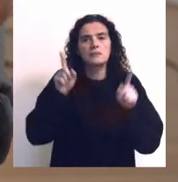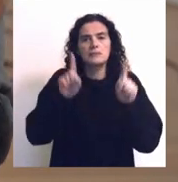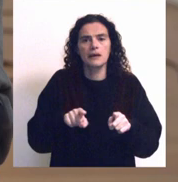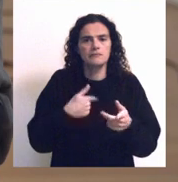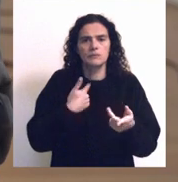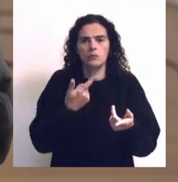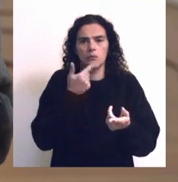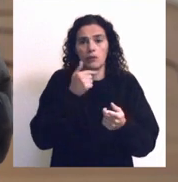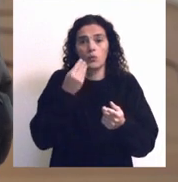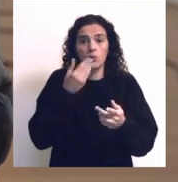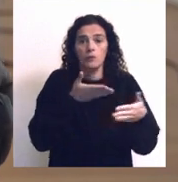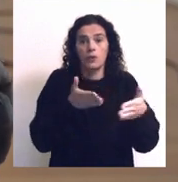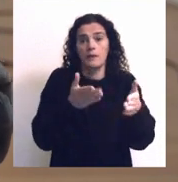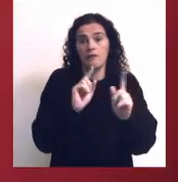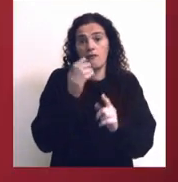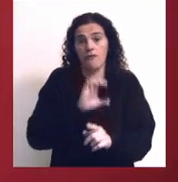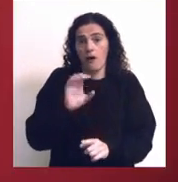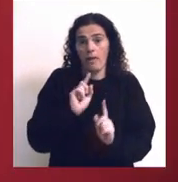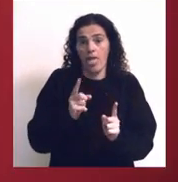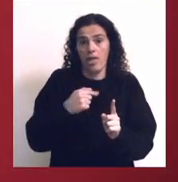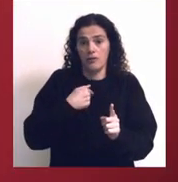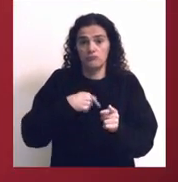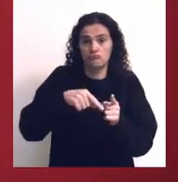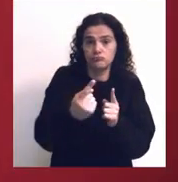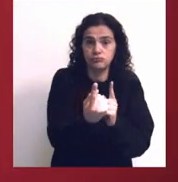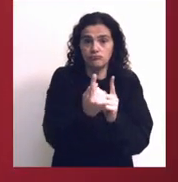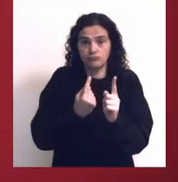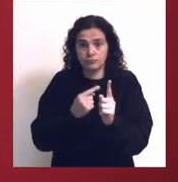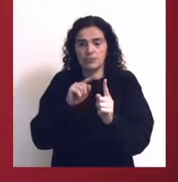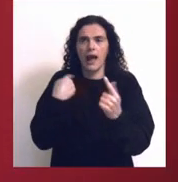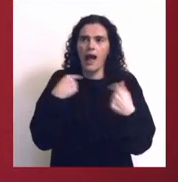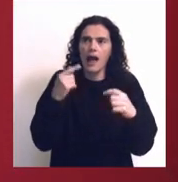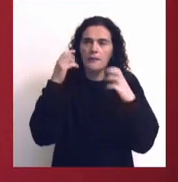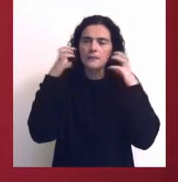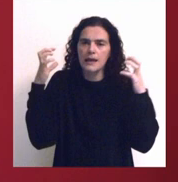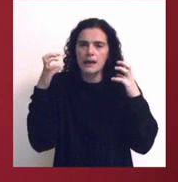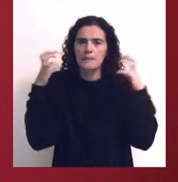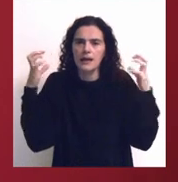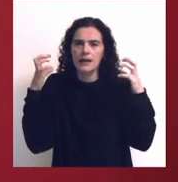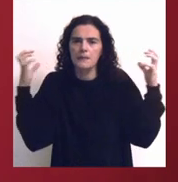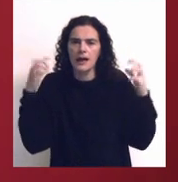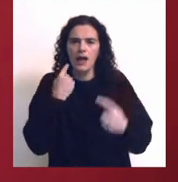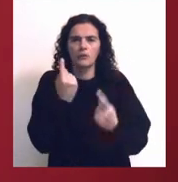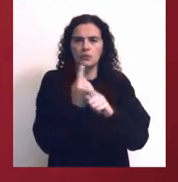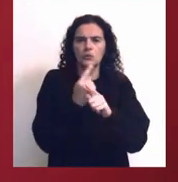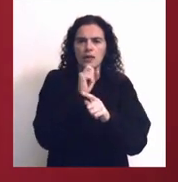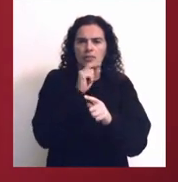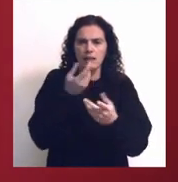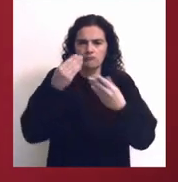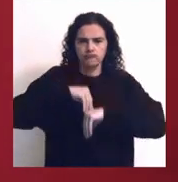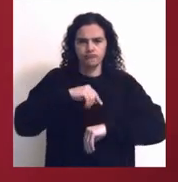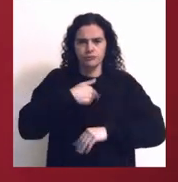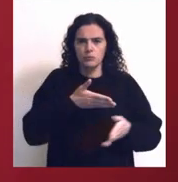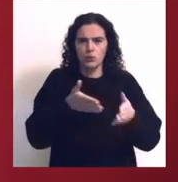é inevitável, o percurso está montado dessa maneira, voltamos a ter ecos de qualquer coisa que foi assimilada ao longo do próprio